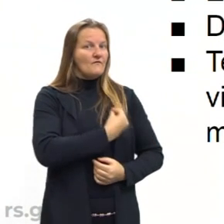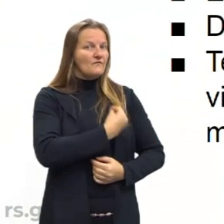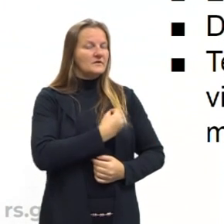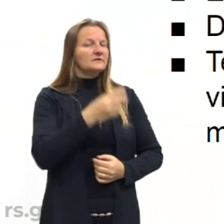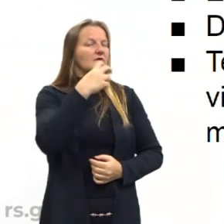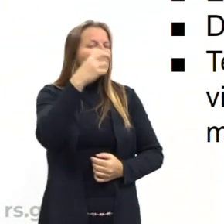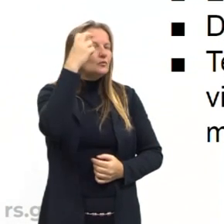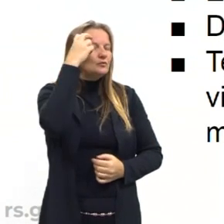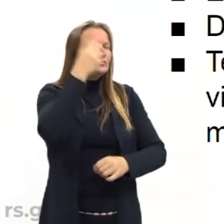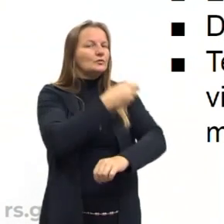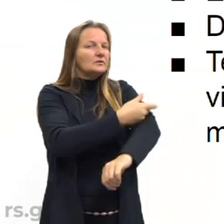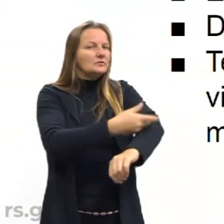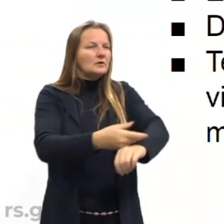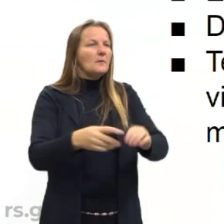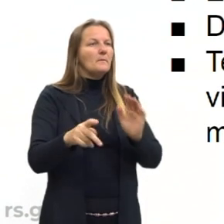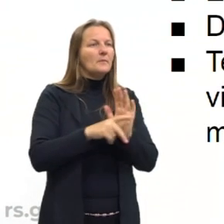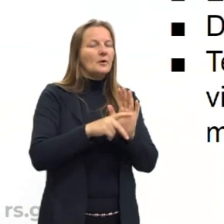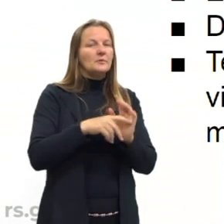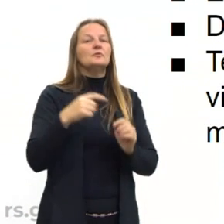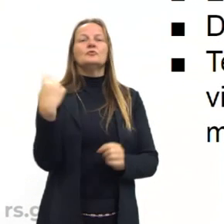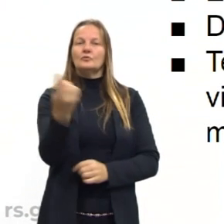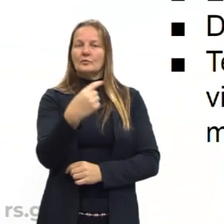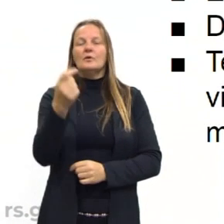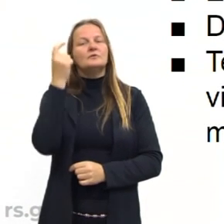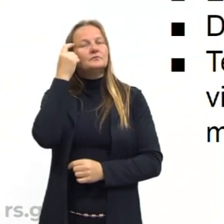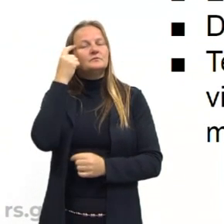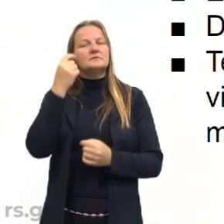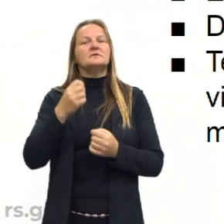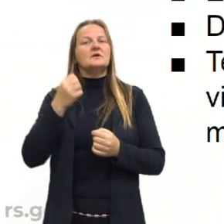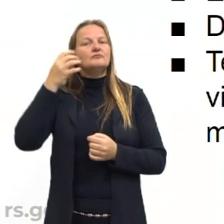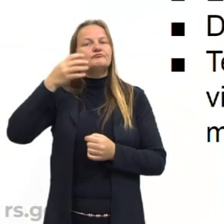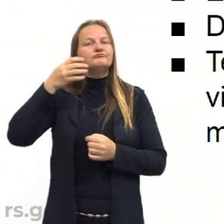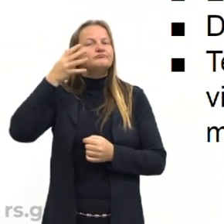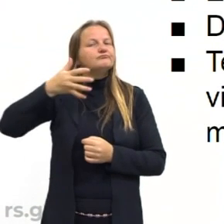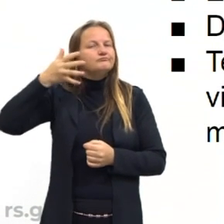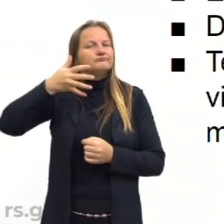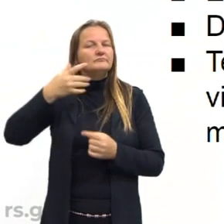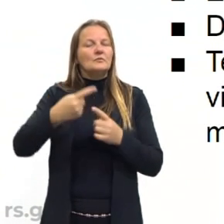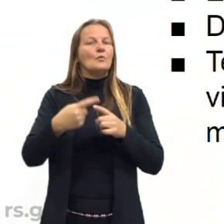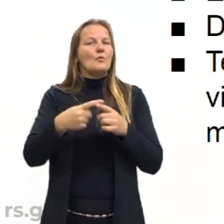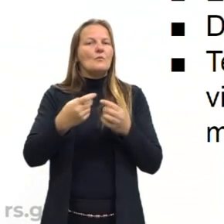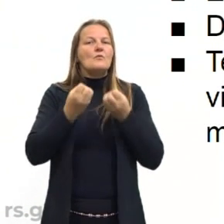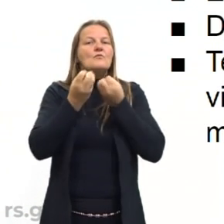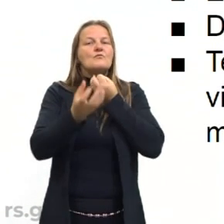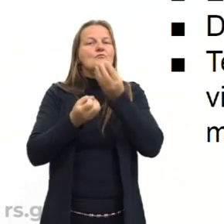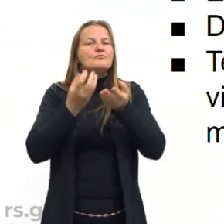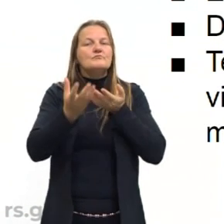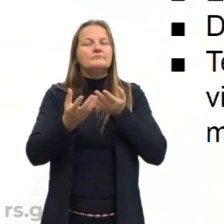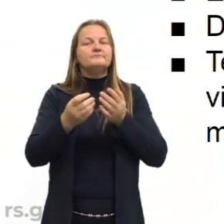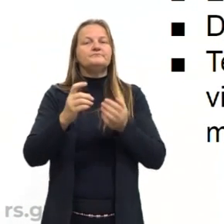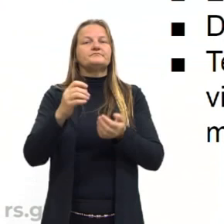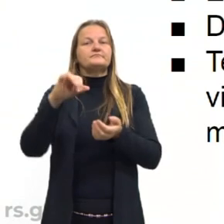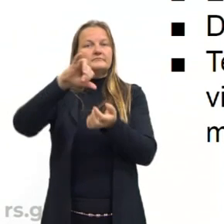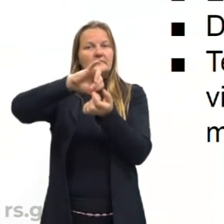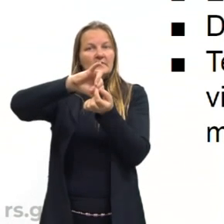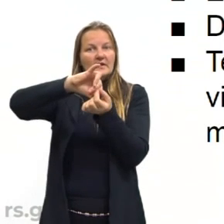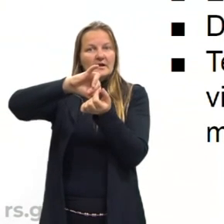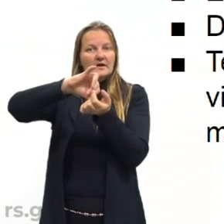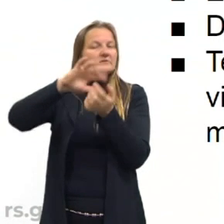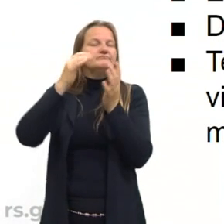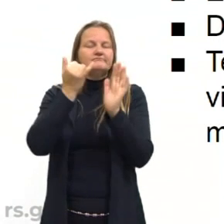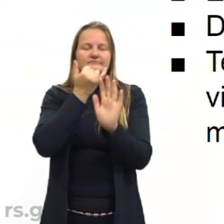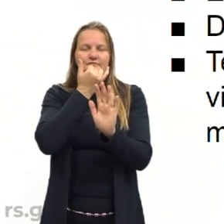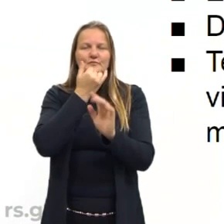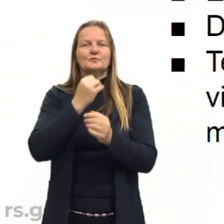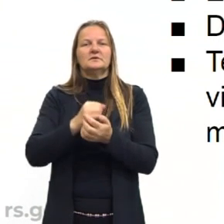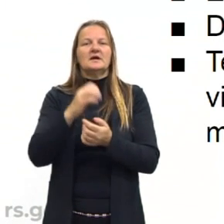viver. Então, a gente precisa questionar esta narrativa e pensar nessa questão, que o etnocentrismo, se eu coloco a